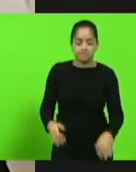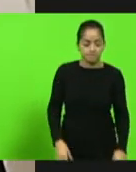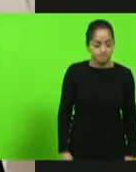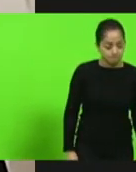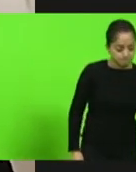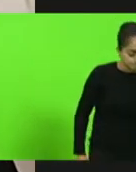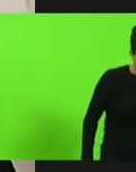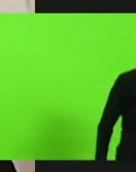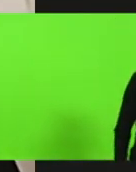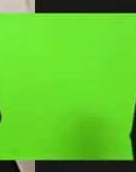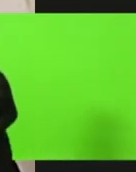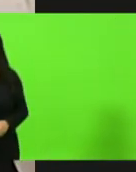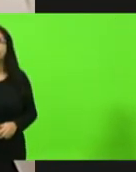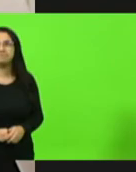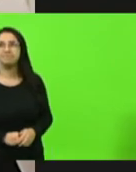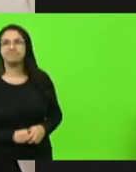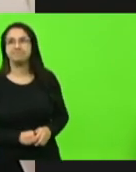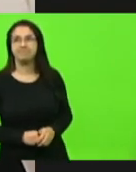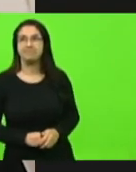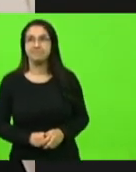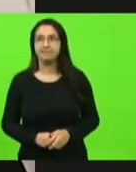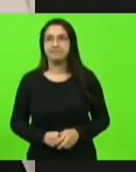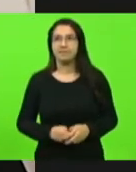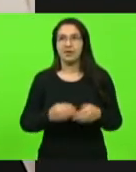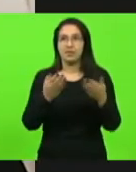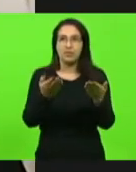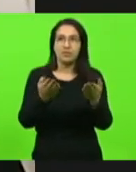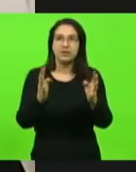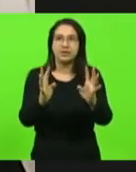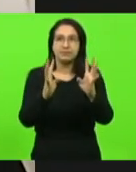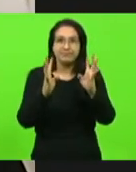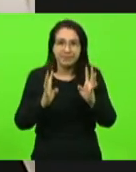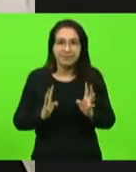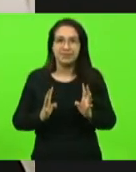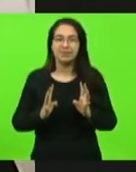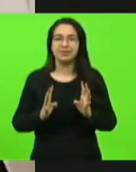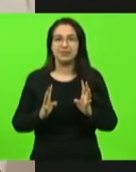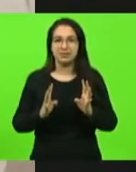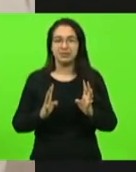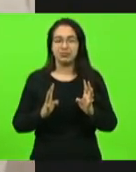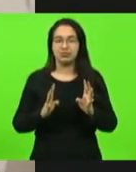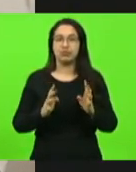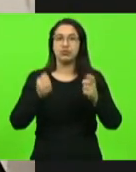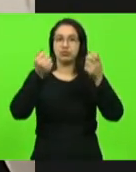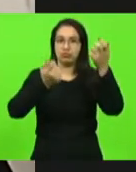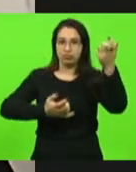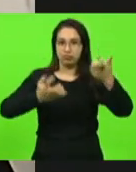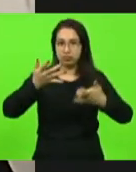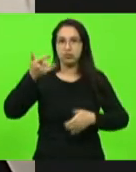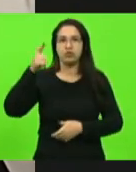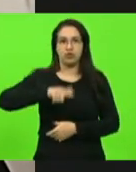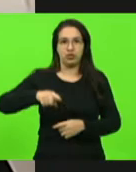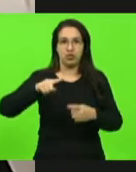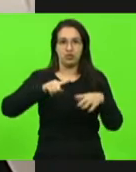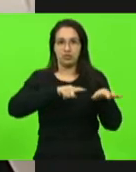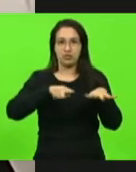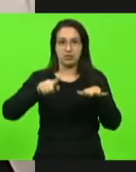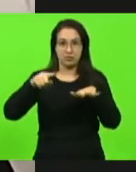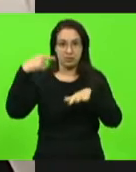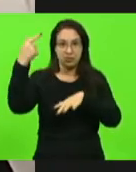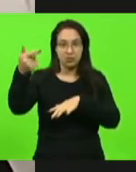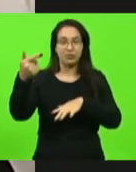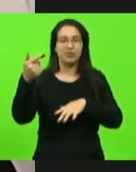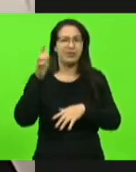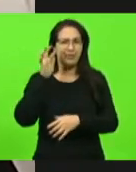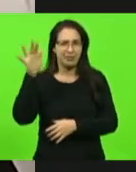para você ter uma ideia, para você que nos assiste ter uma pequena ideia e eu vou abordar esse assunto novamente na semana que vem, se você imaginar a